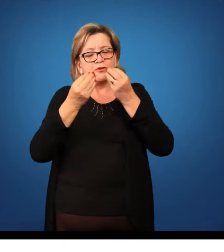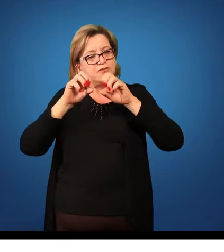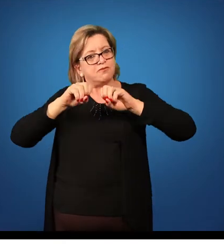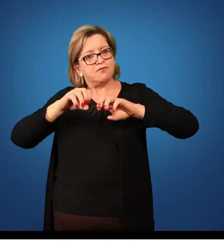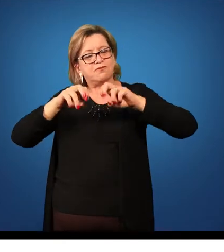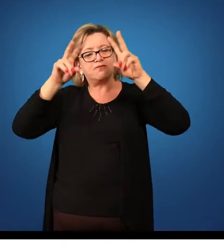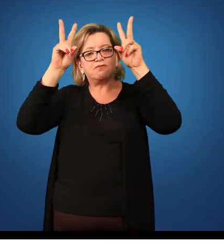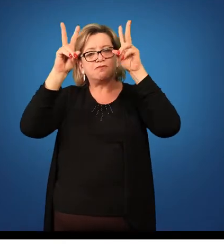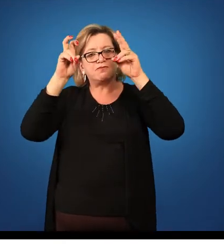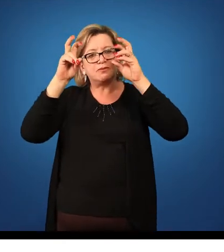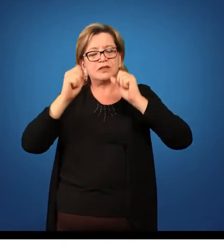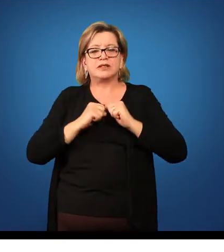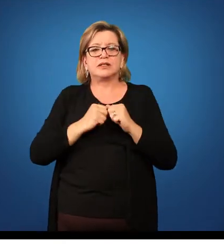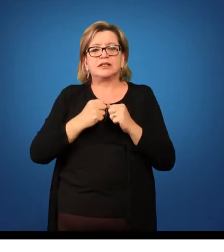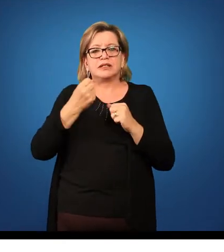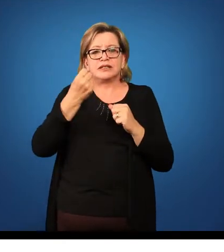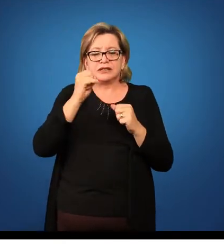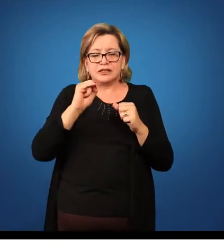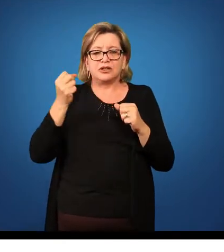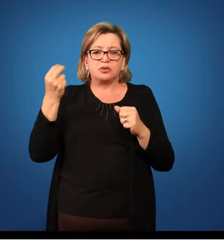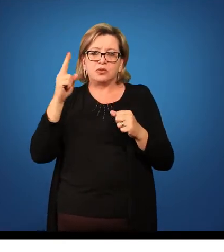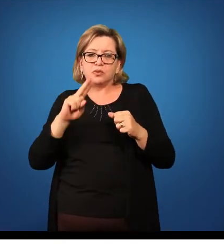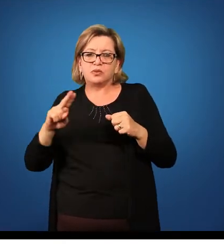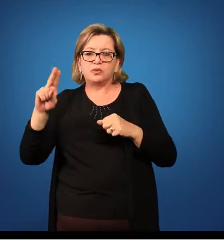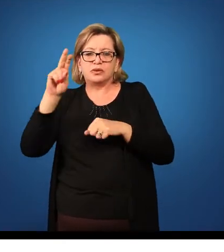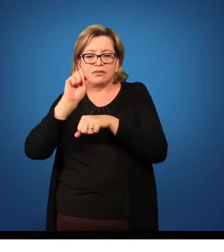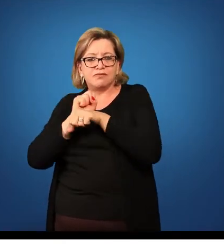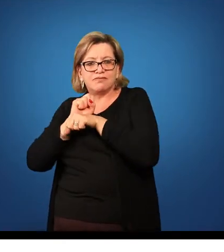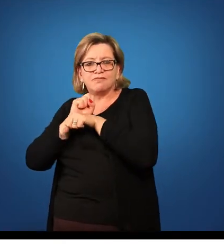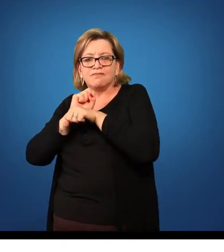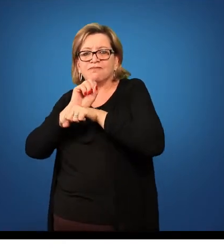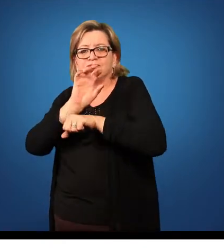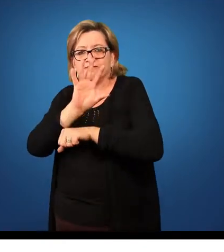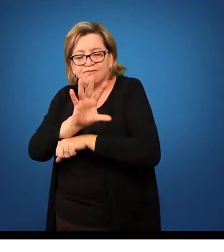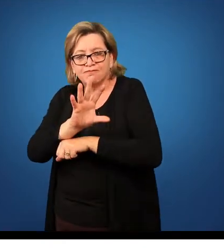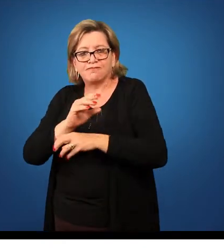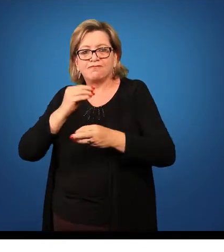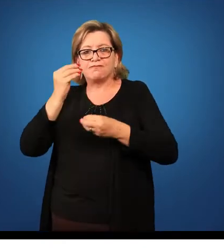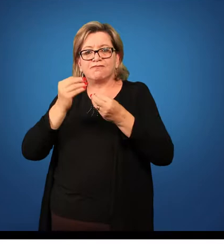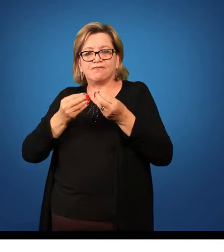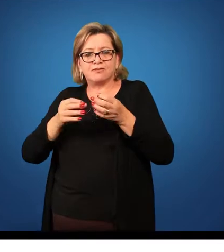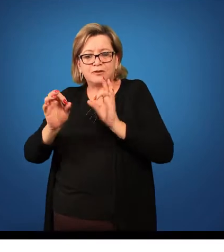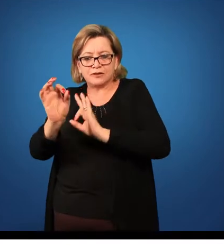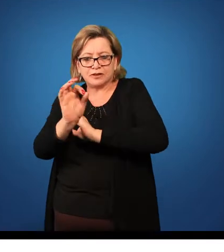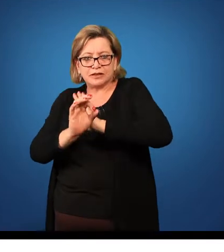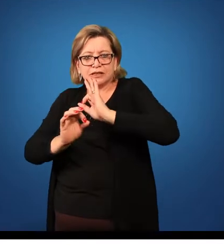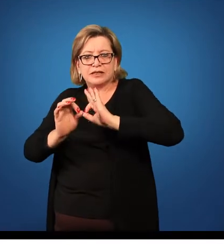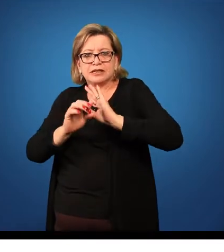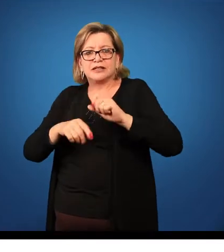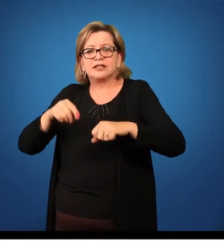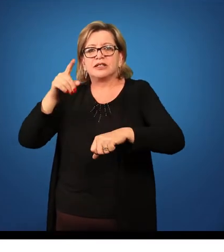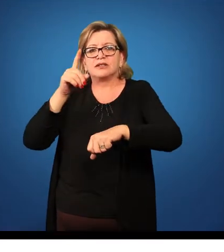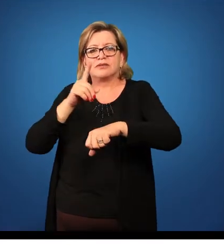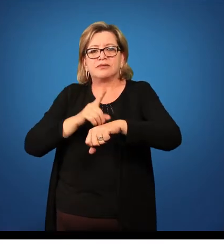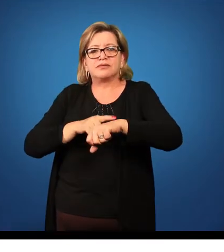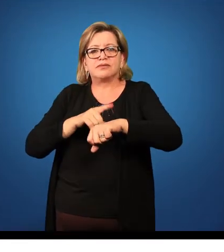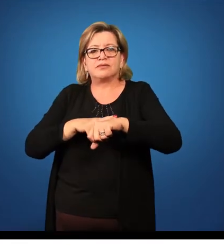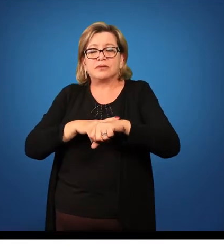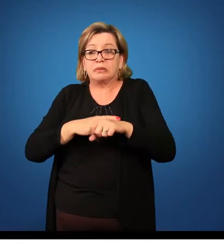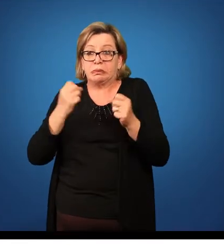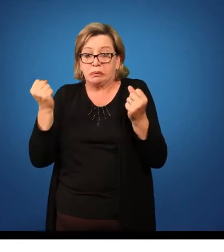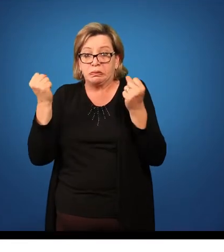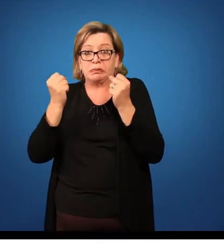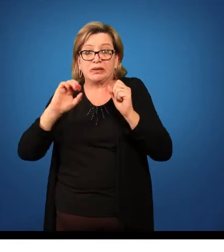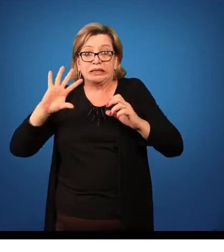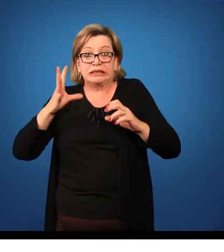conteúdos. Caso vai utilizar o Datashow, então planeje um momento que pode acontecer desse aparelho não